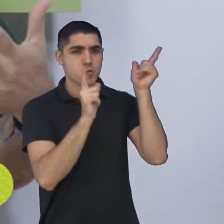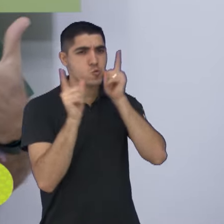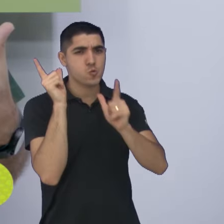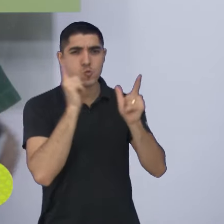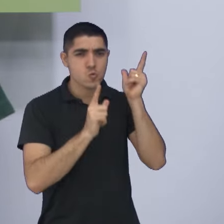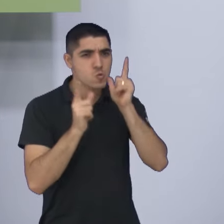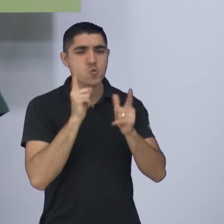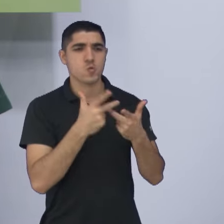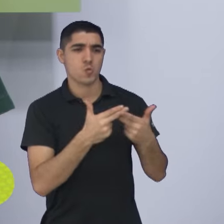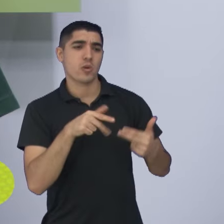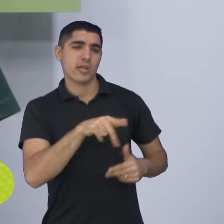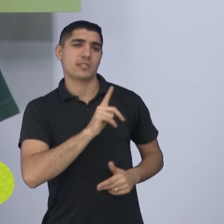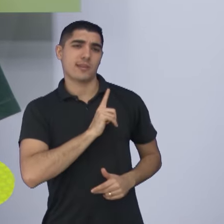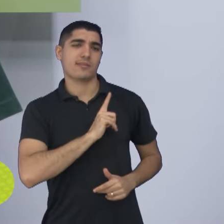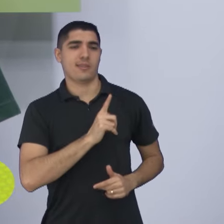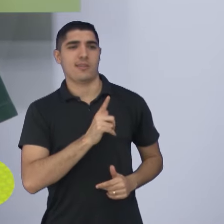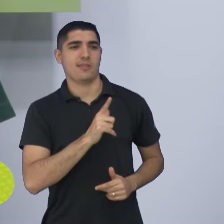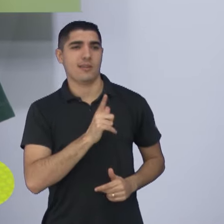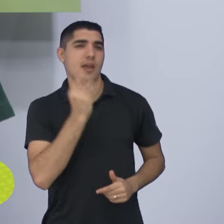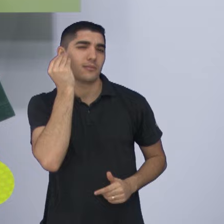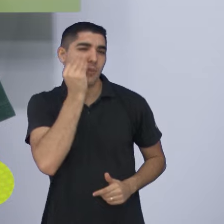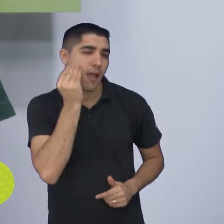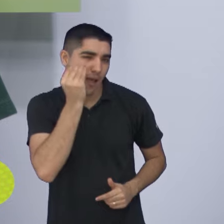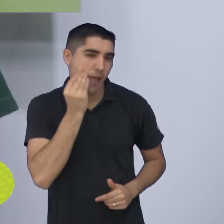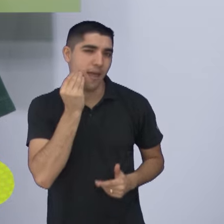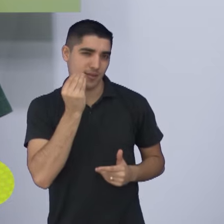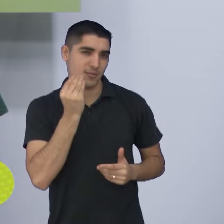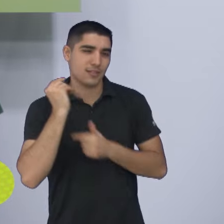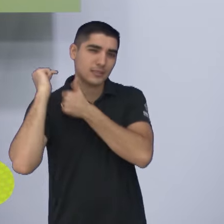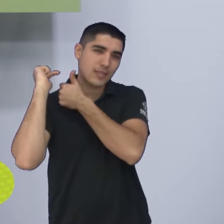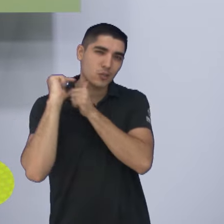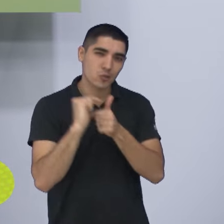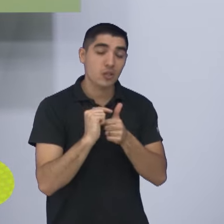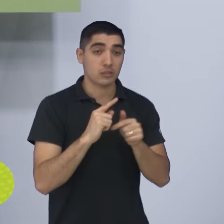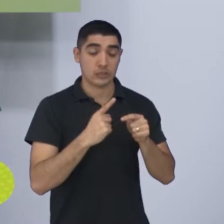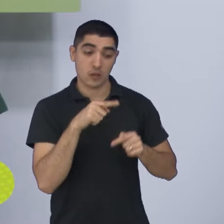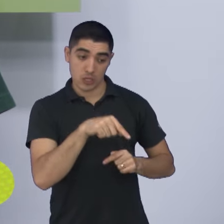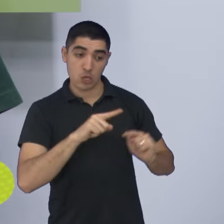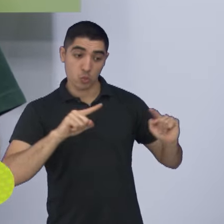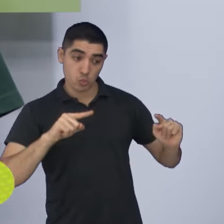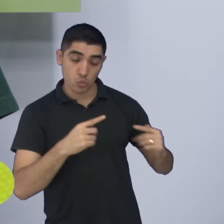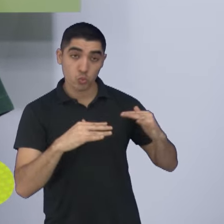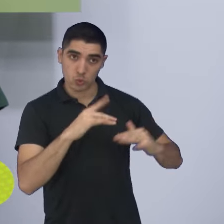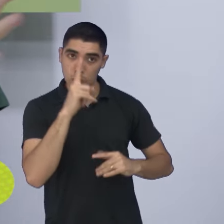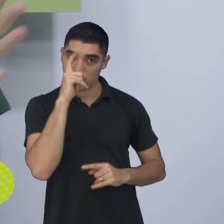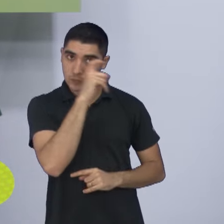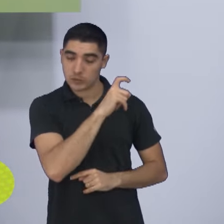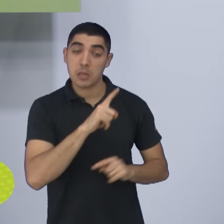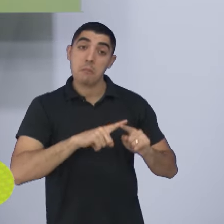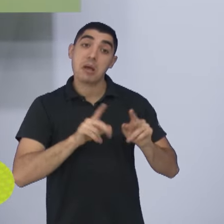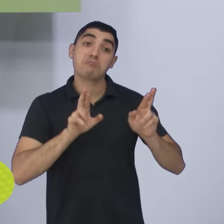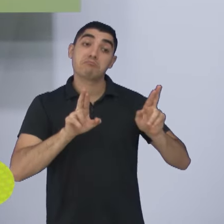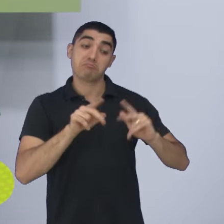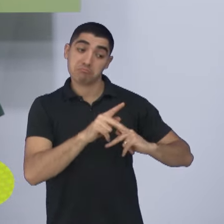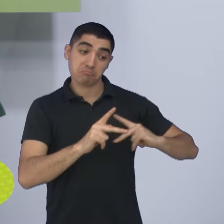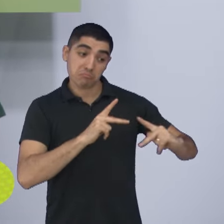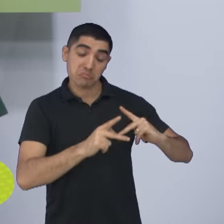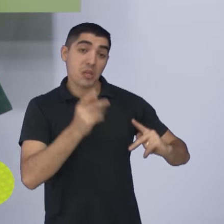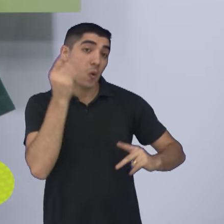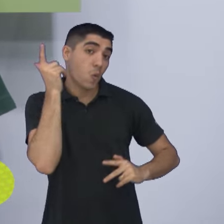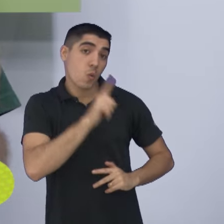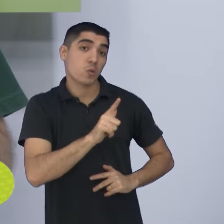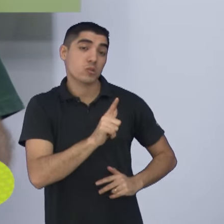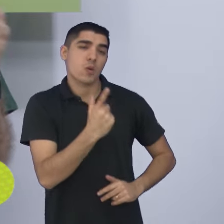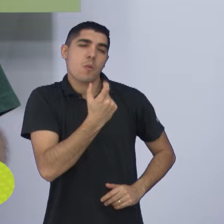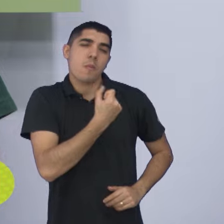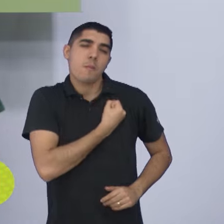estrelas na camisa. Então, é um jogo difícil para o São José, mas quem sabe aí o São José não consegue o pontinho, né?